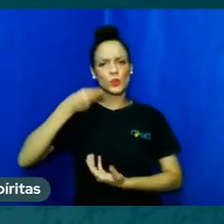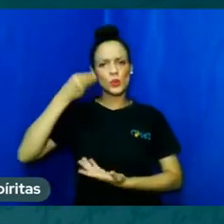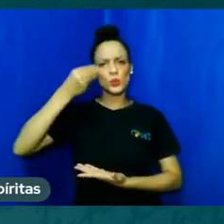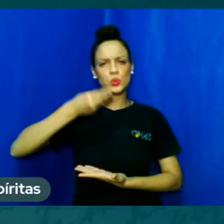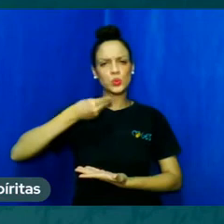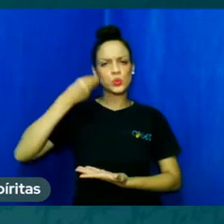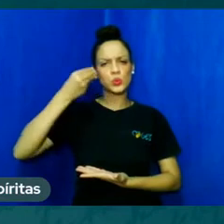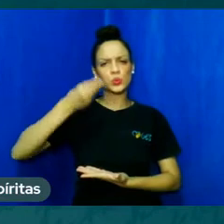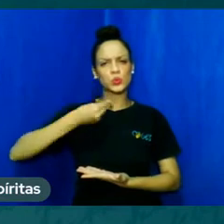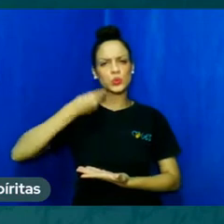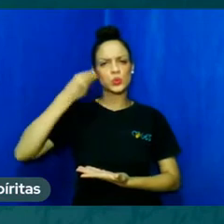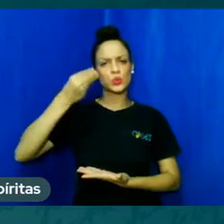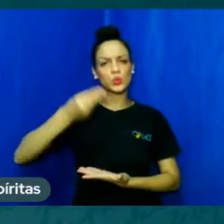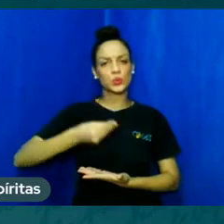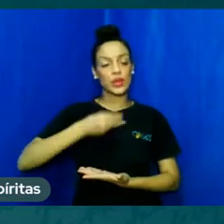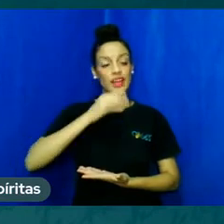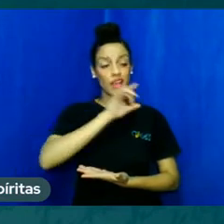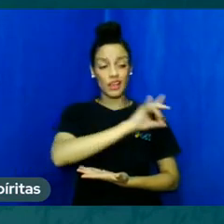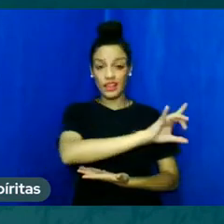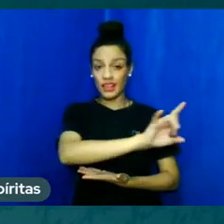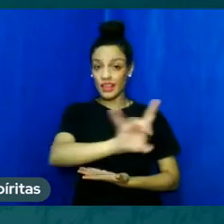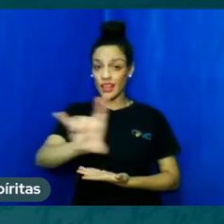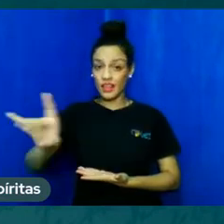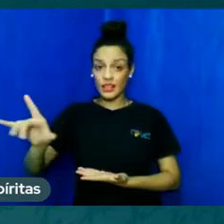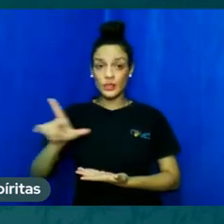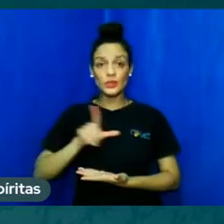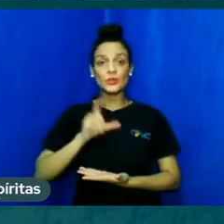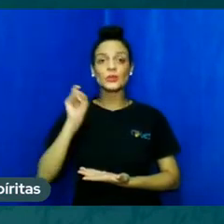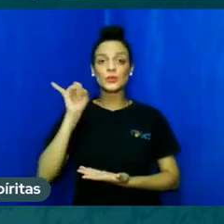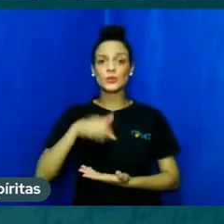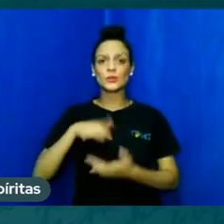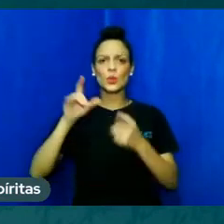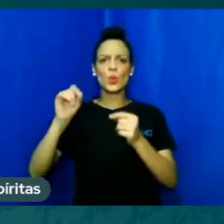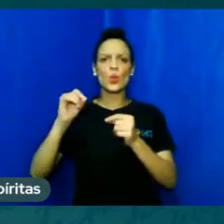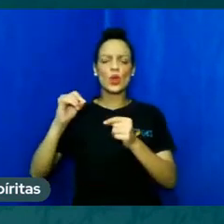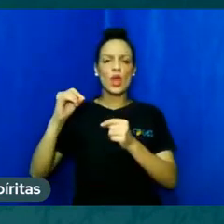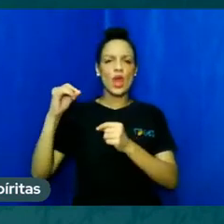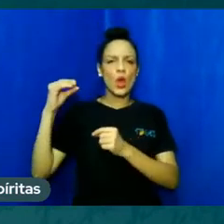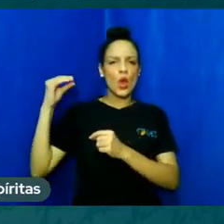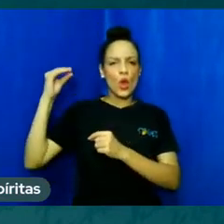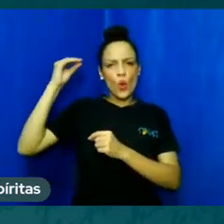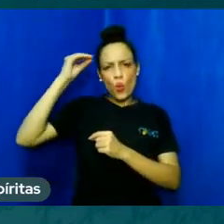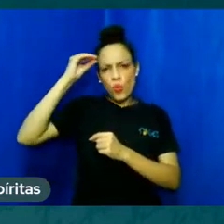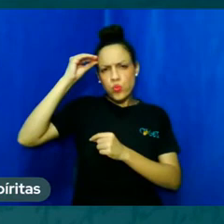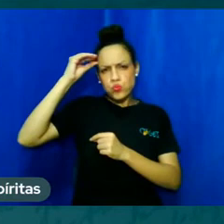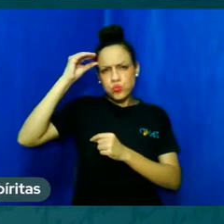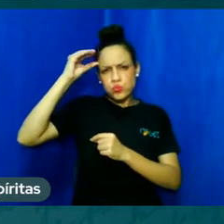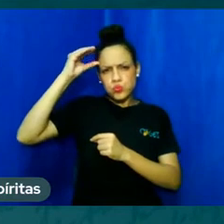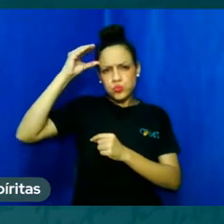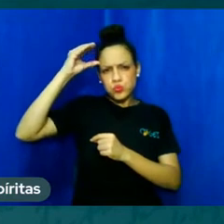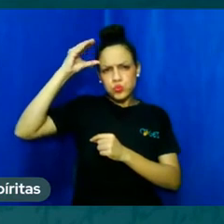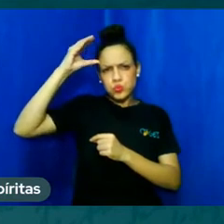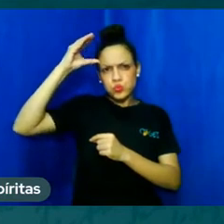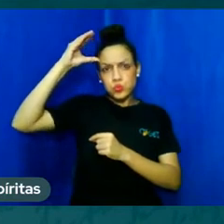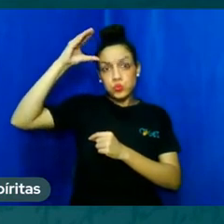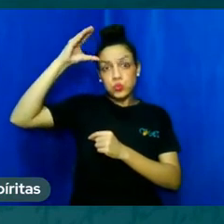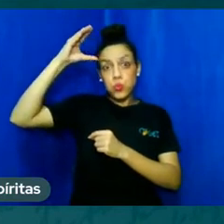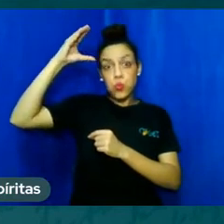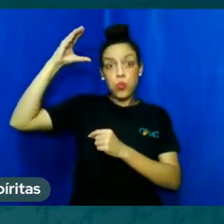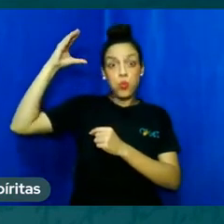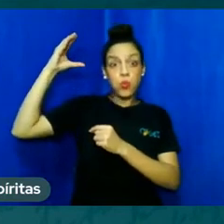bagagem gigantesca de informações, de conhecimentos, que estão